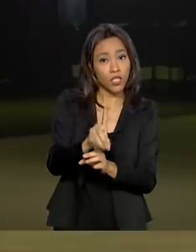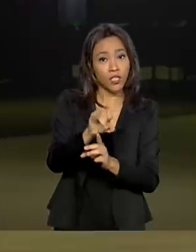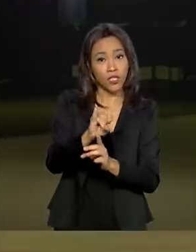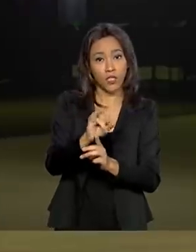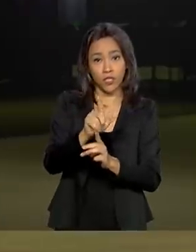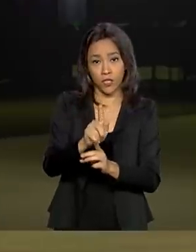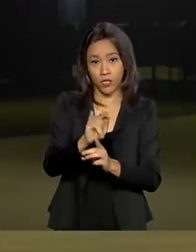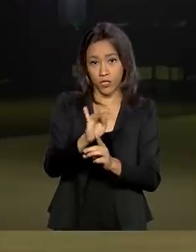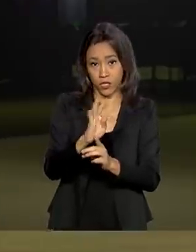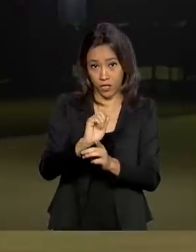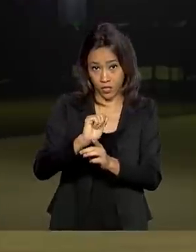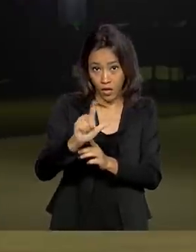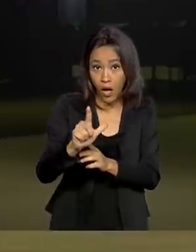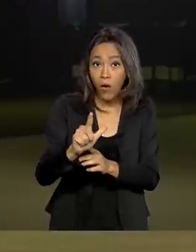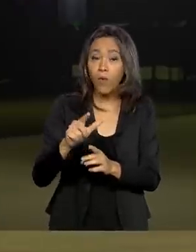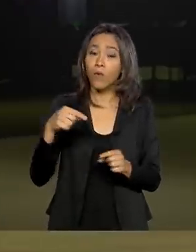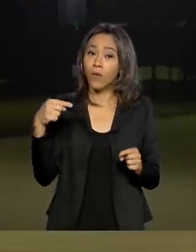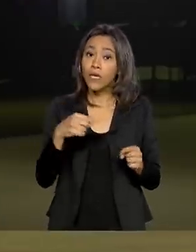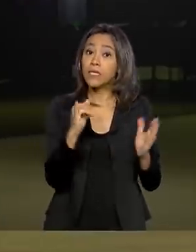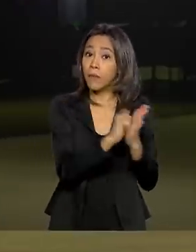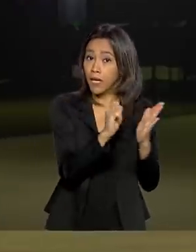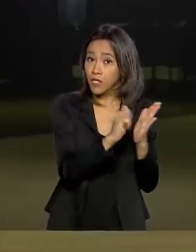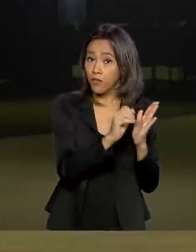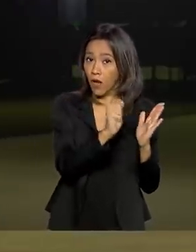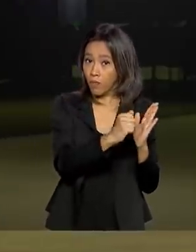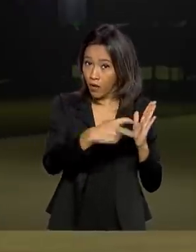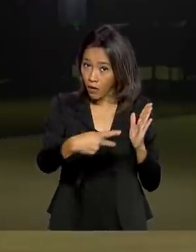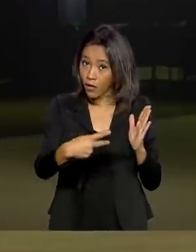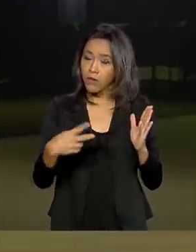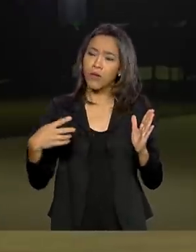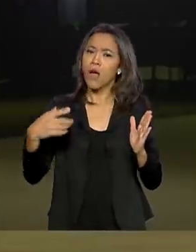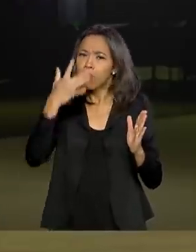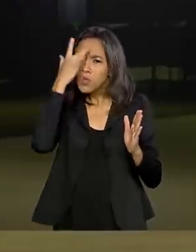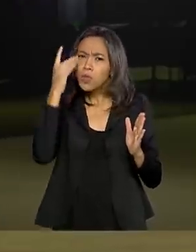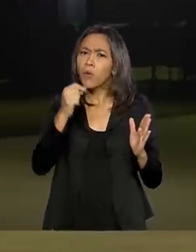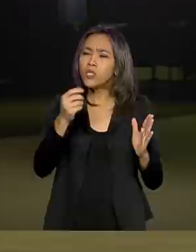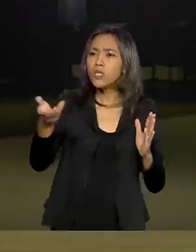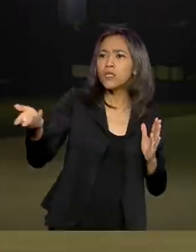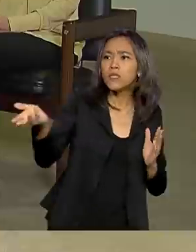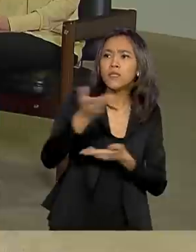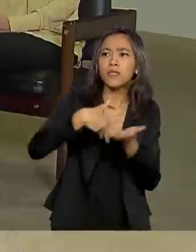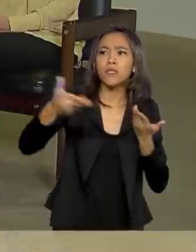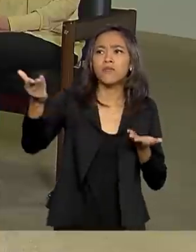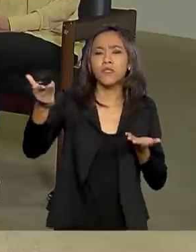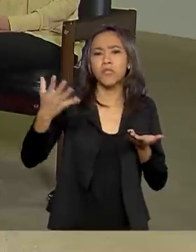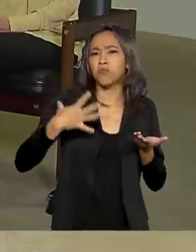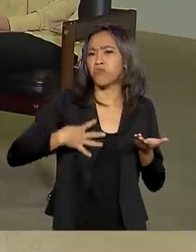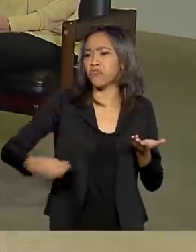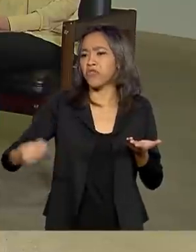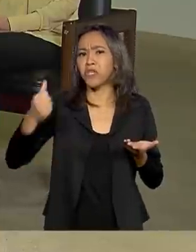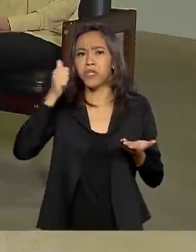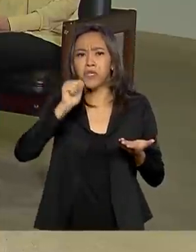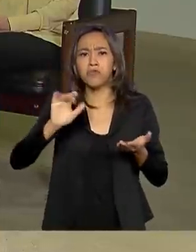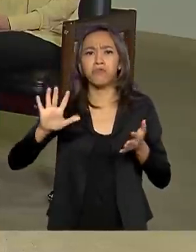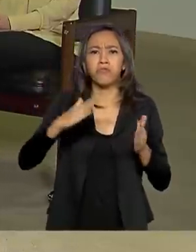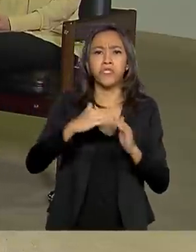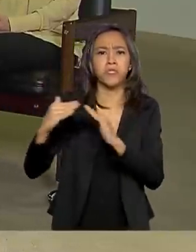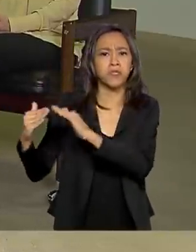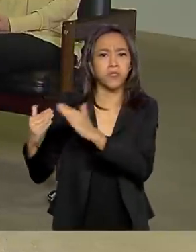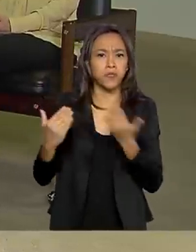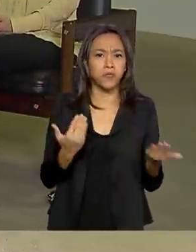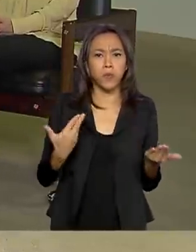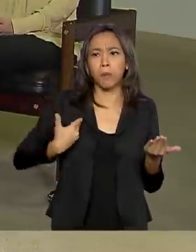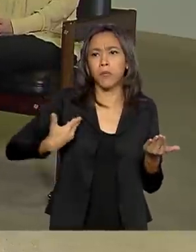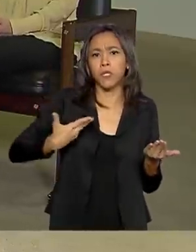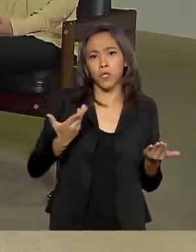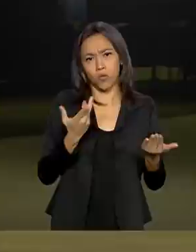aplicativo Caixa tem, ele permite, por exemplo, que a pessoa transfira para um filho, para uma filha, para um vizinho, para um amigo, para